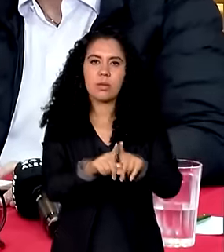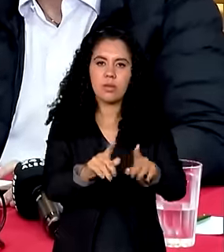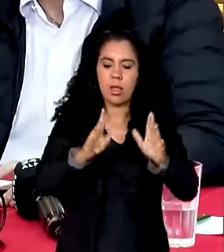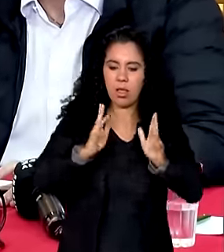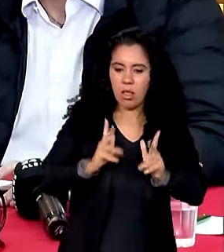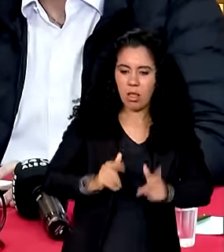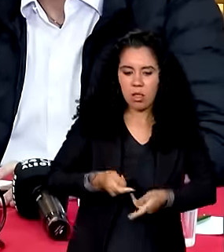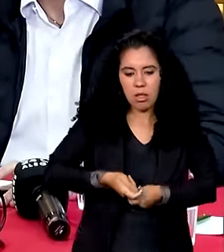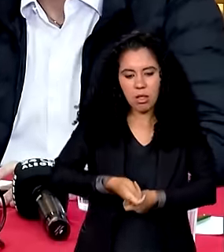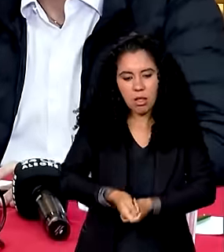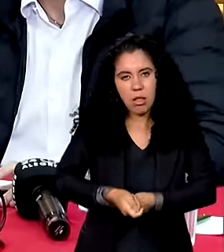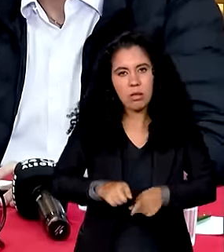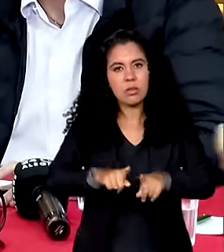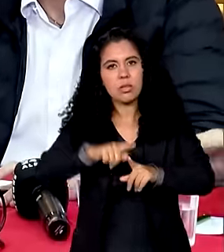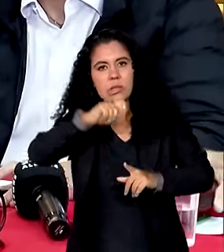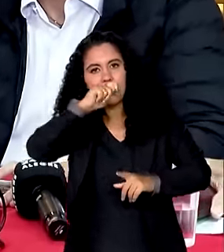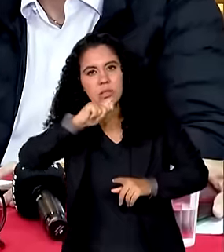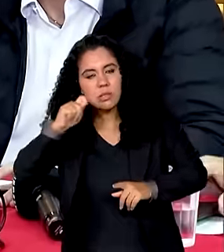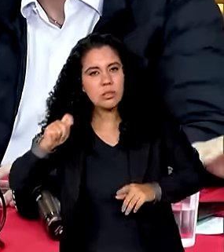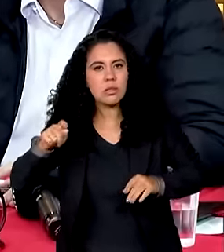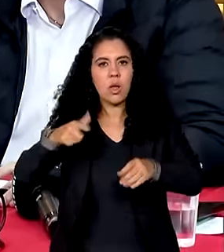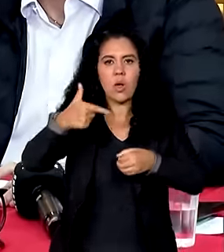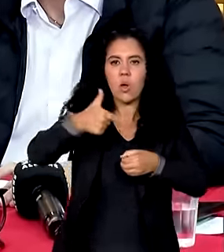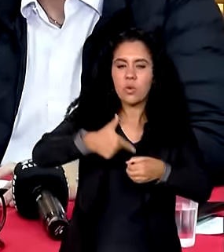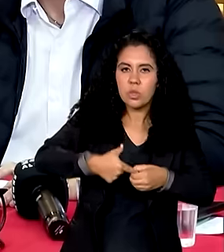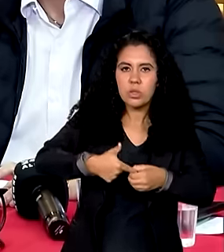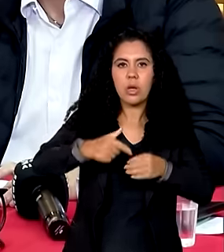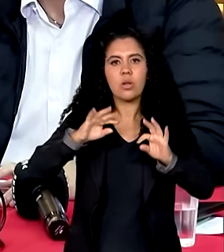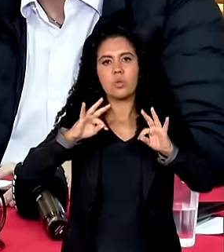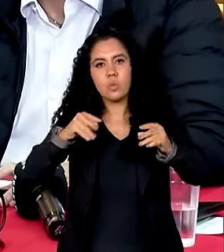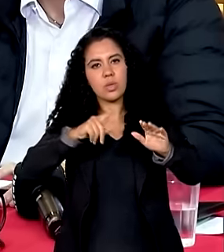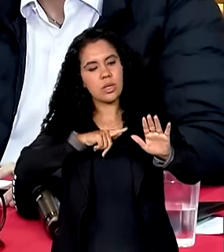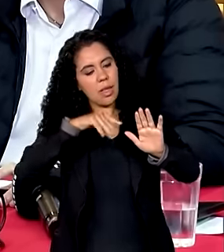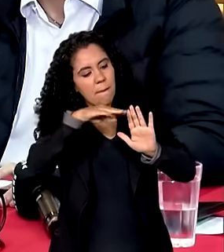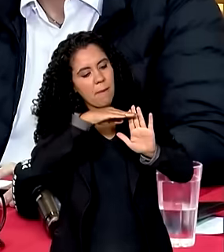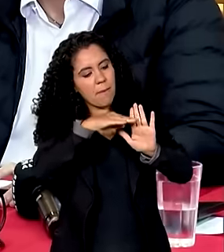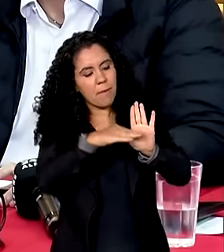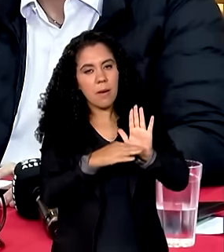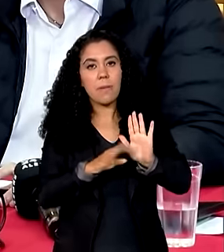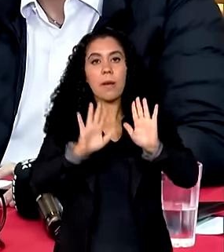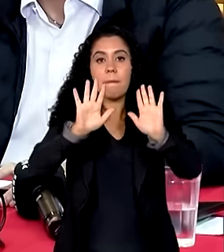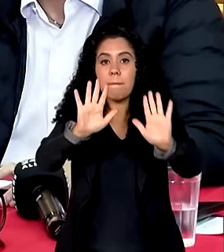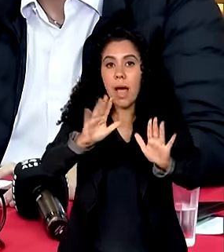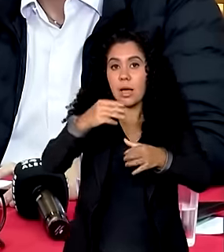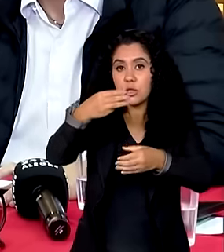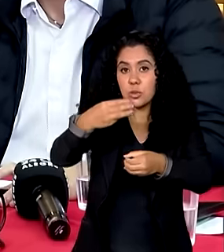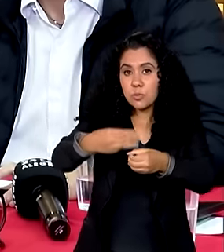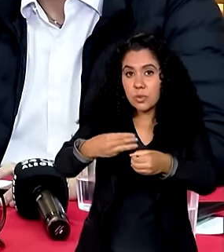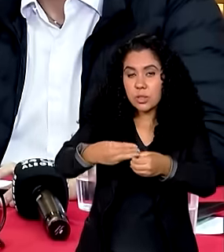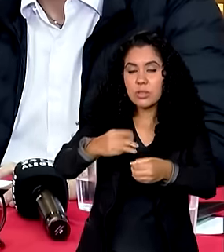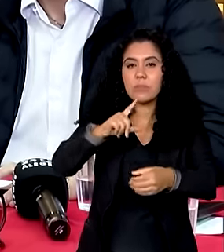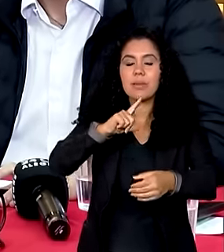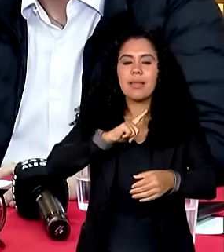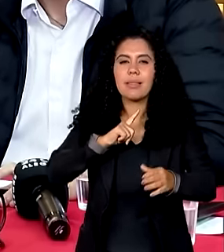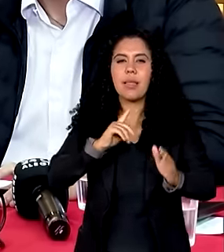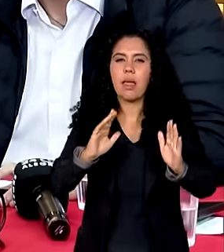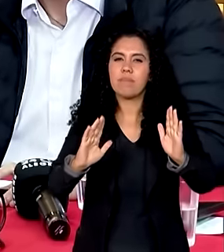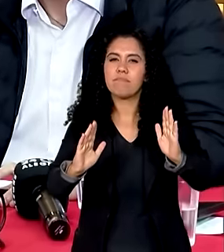higiene combustível tudo que está ali na nossa orientação operacional para aquele município que tem entre 50